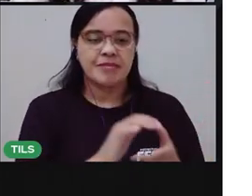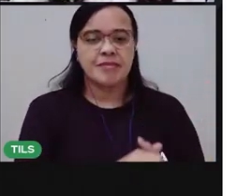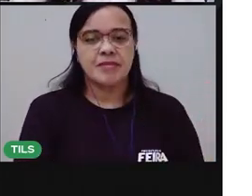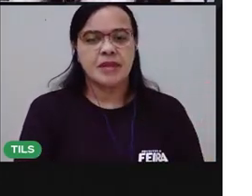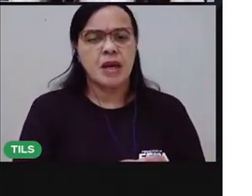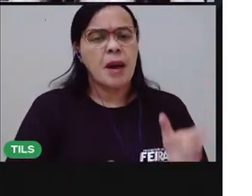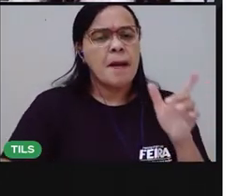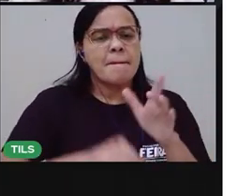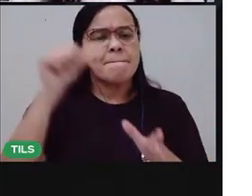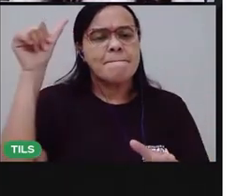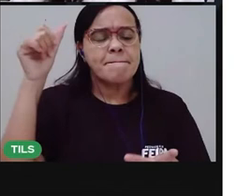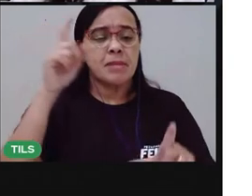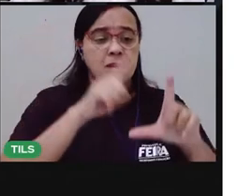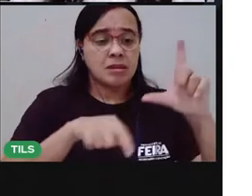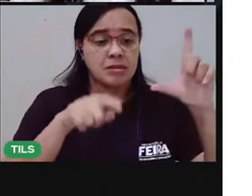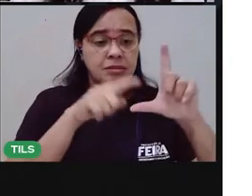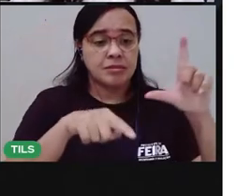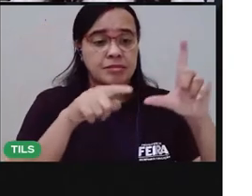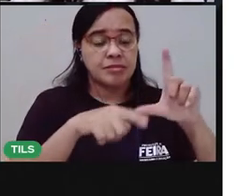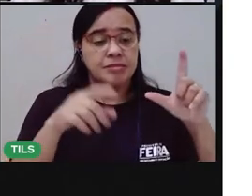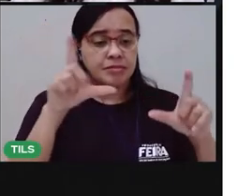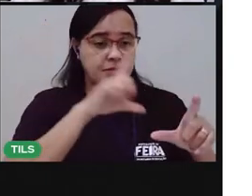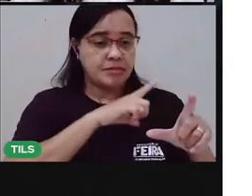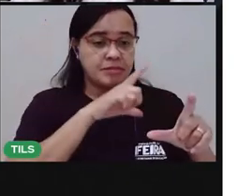primeira letra da palavra pipoca?